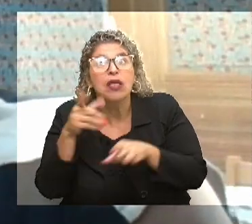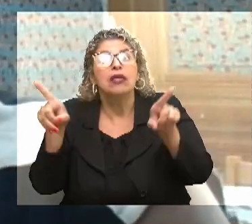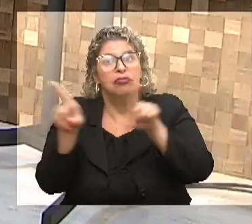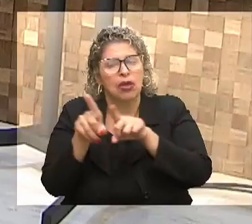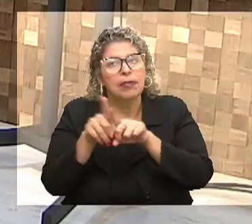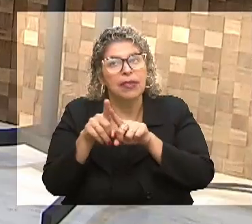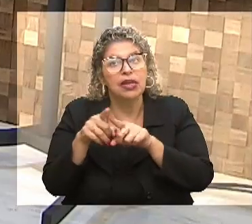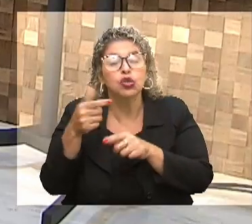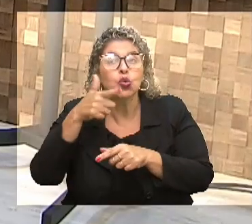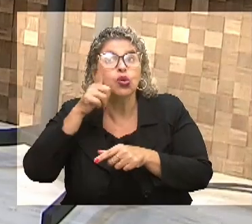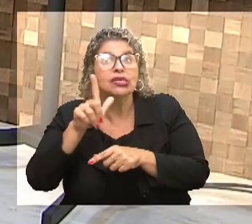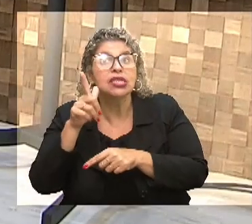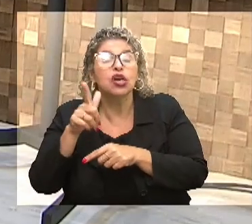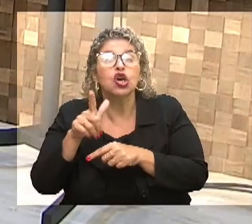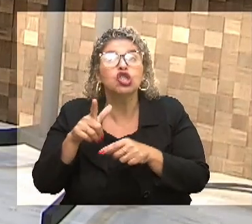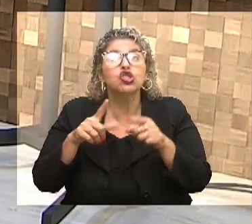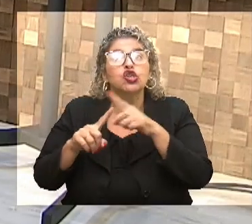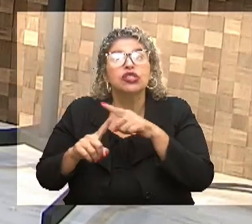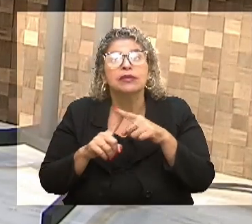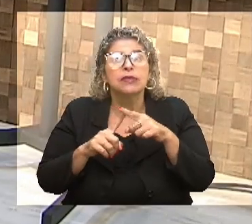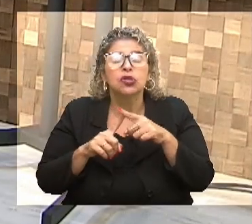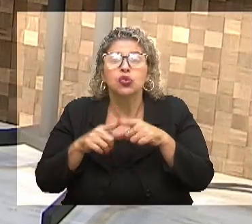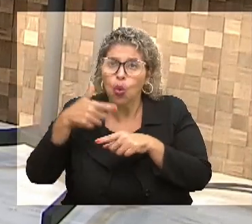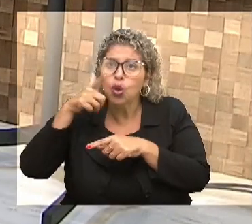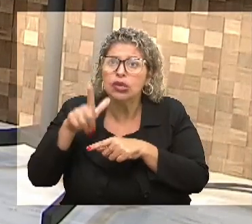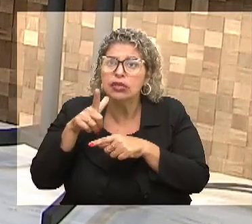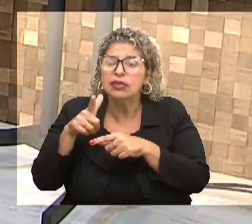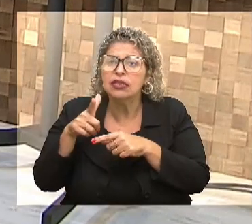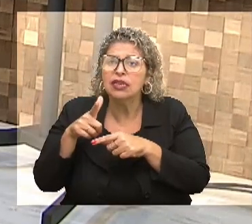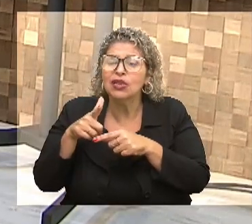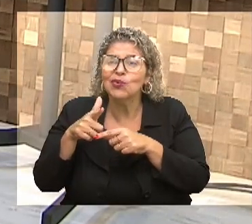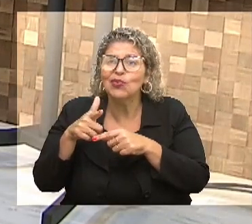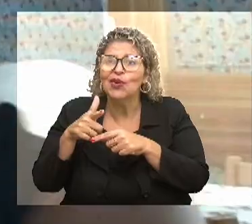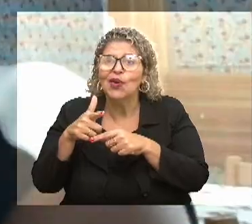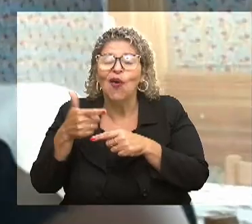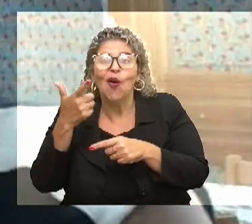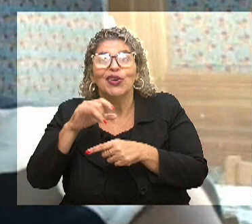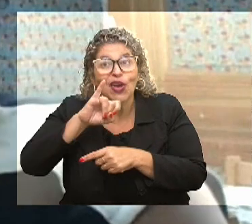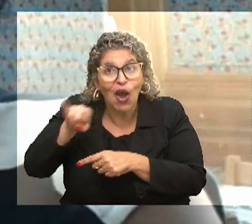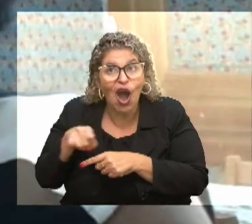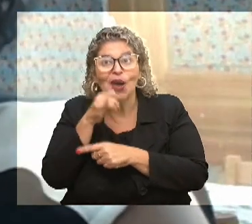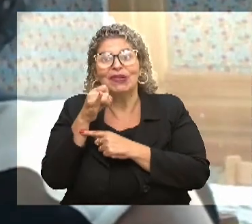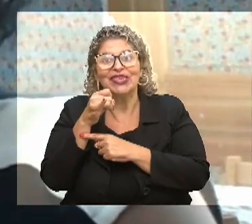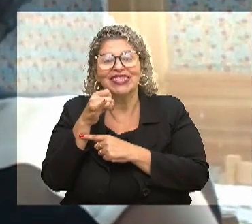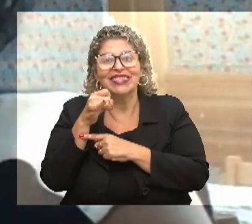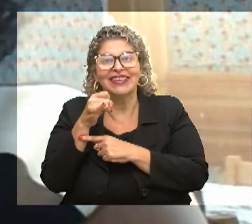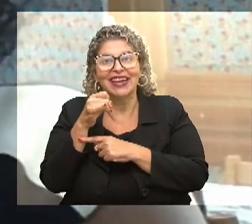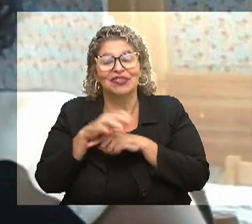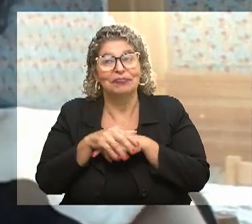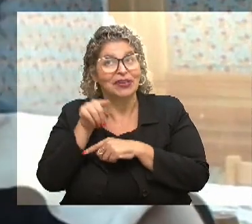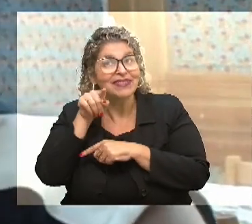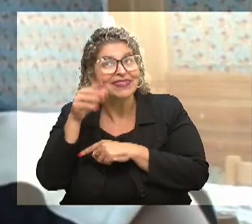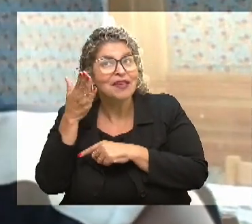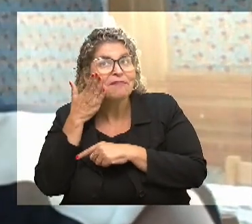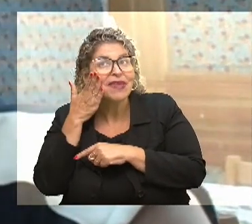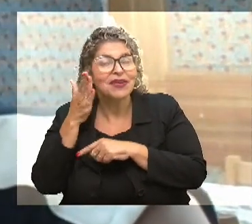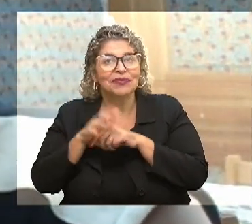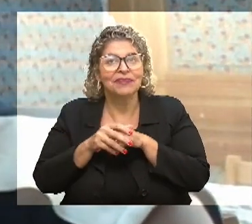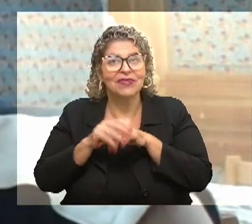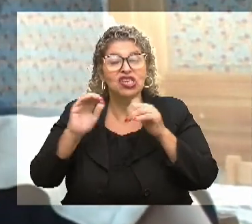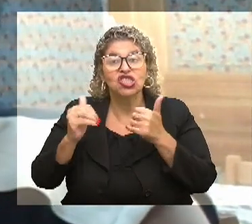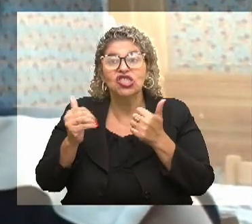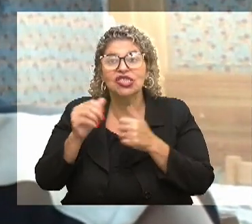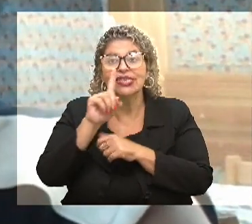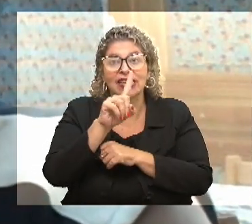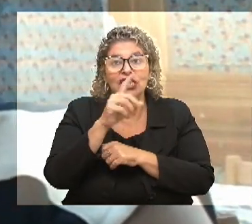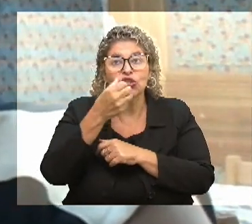ter recursos e você ser uma pessoa que você pode caminhar com as suas próprias pernas. Para te tirar uma base, a gente já entregou